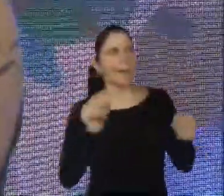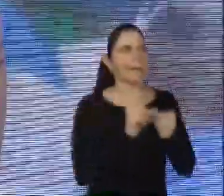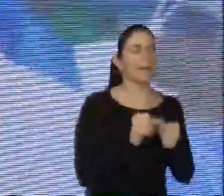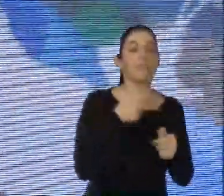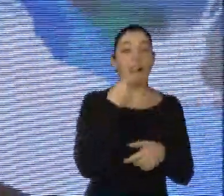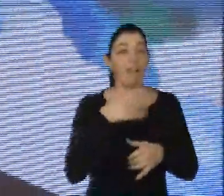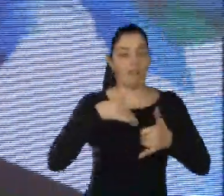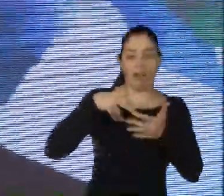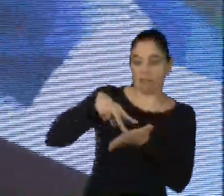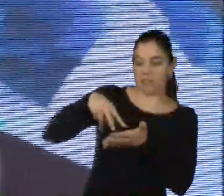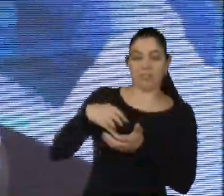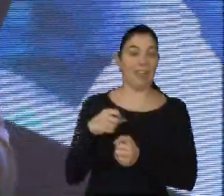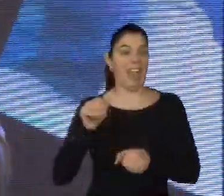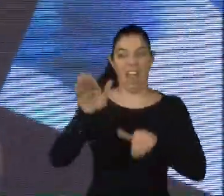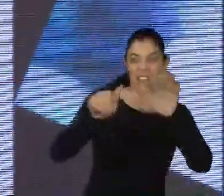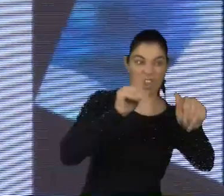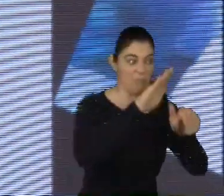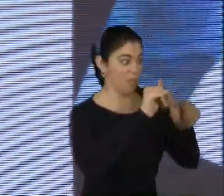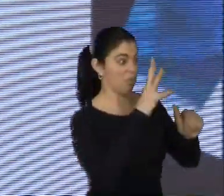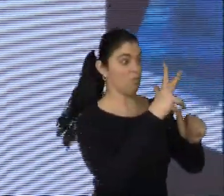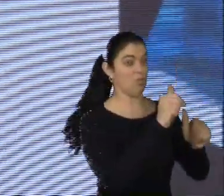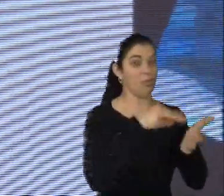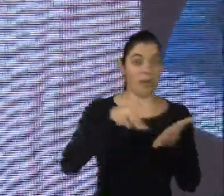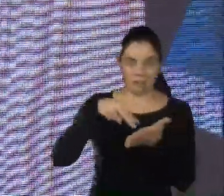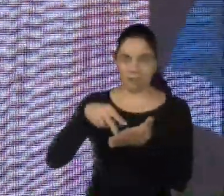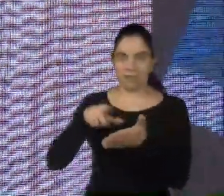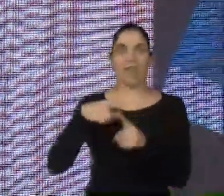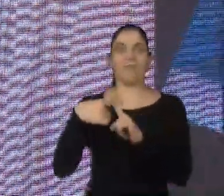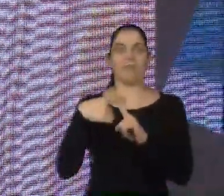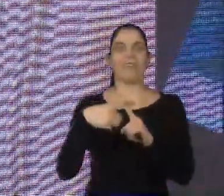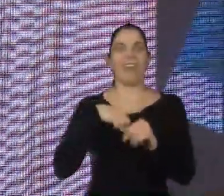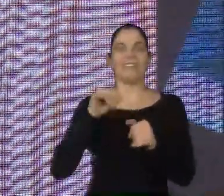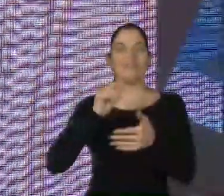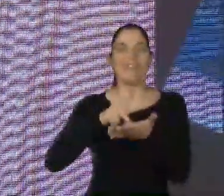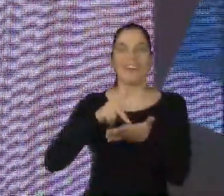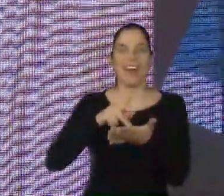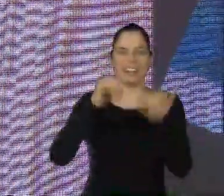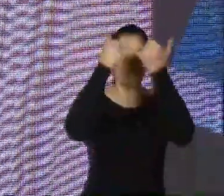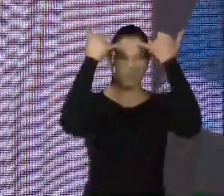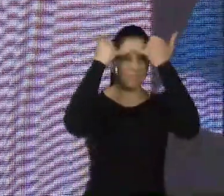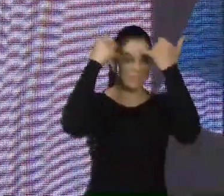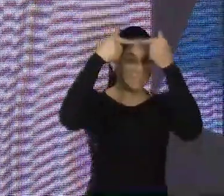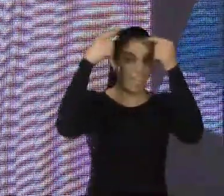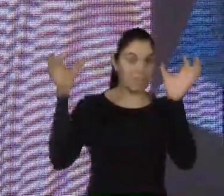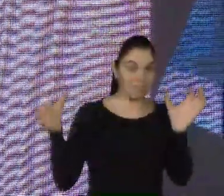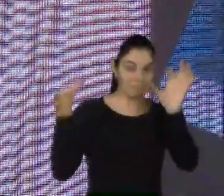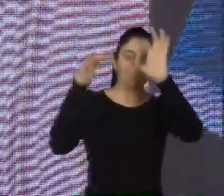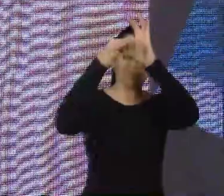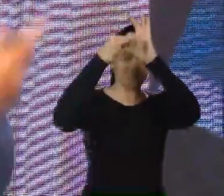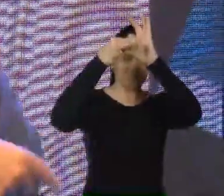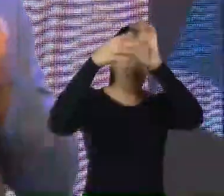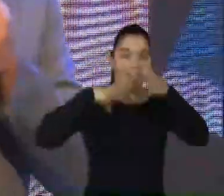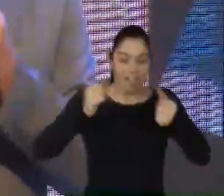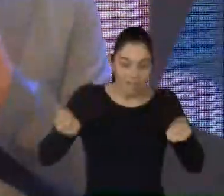a chamar para dançar. Então, esse lance de chamar para dançar tem tudo a ver, porque os próprios neurônios em espelho, do fato de a gente estar convivendo em conjunto, estimulam